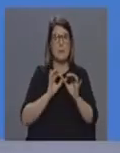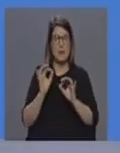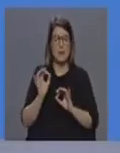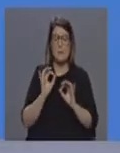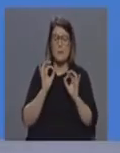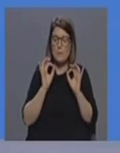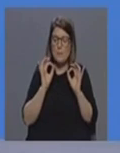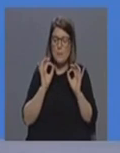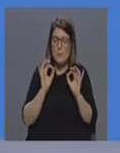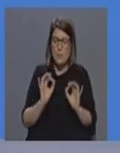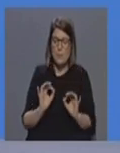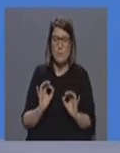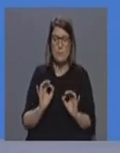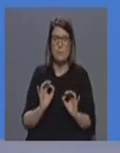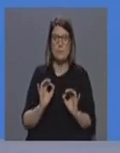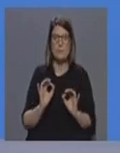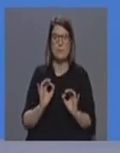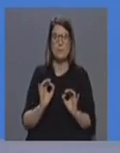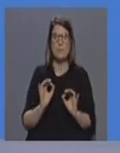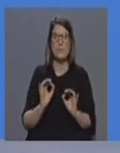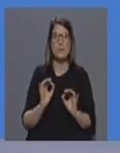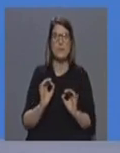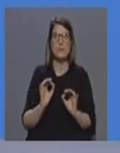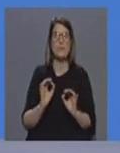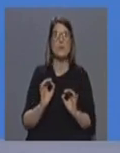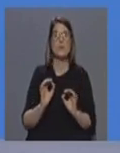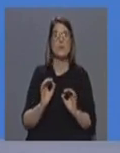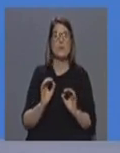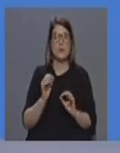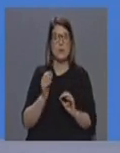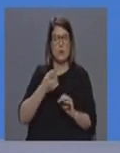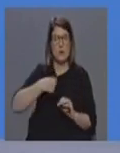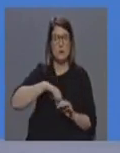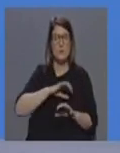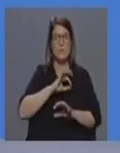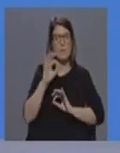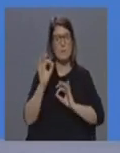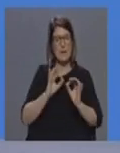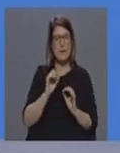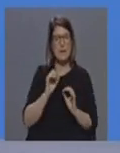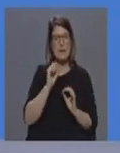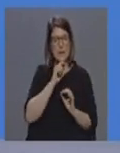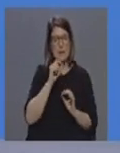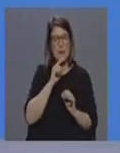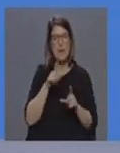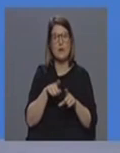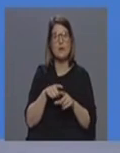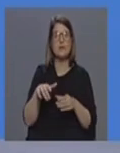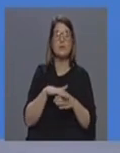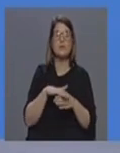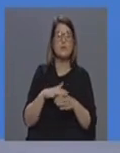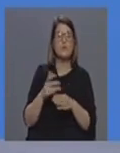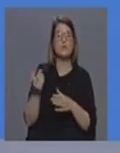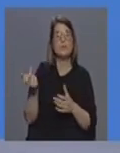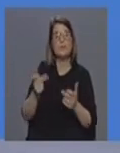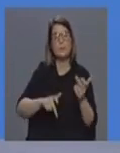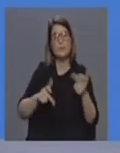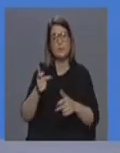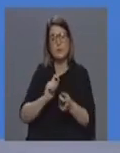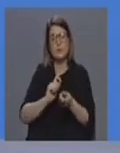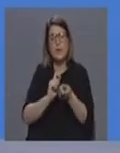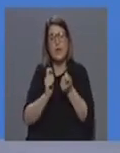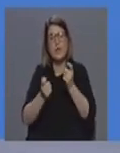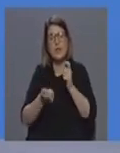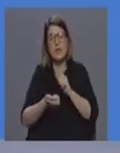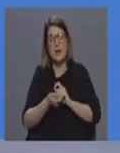e estamos preparados para nos adaptarmos às condições condições e ao número